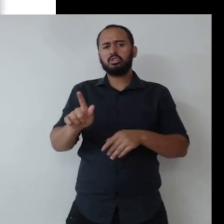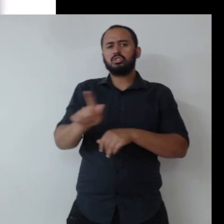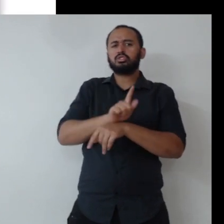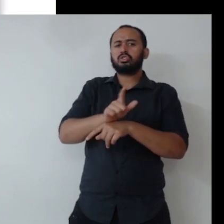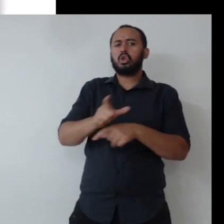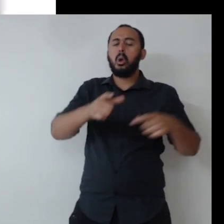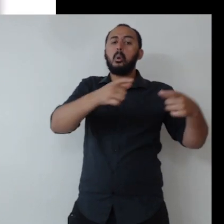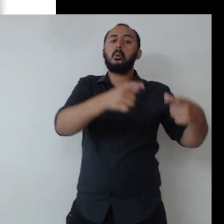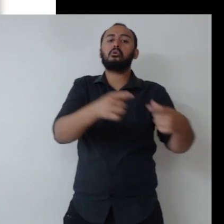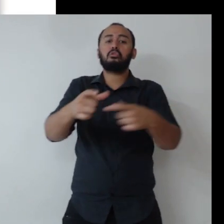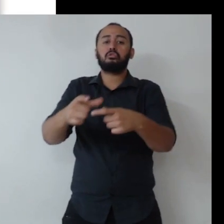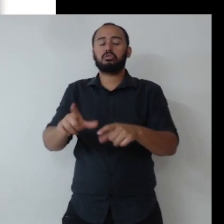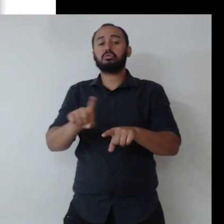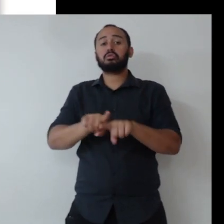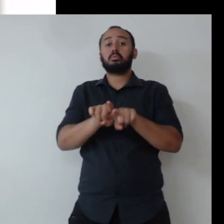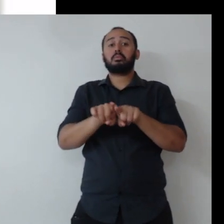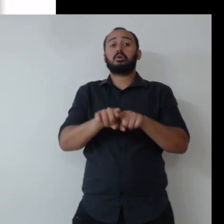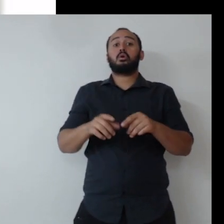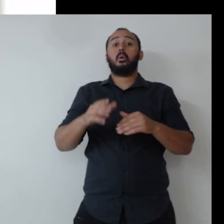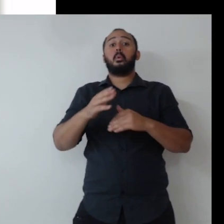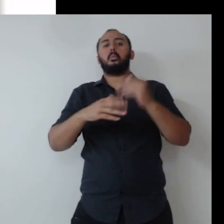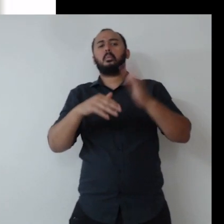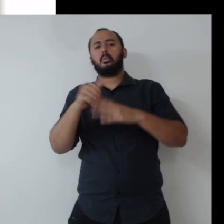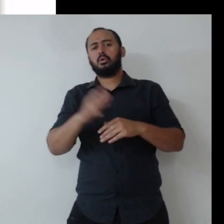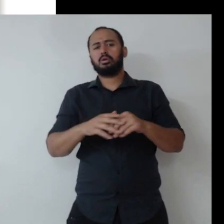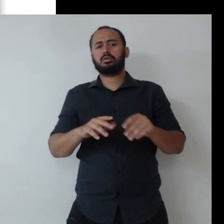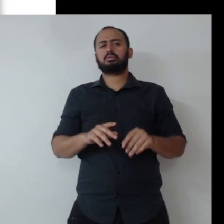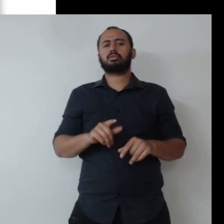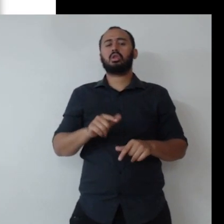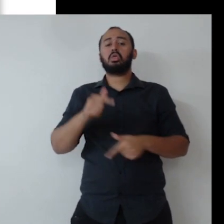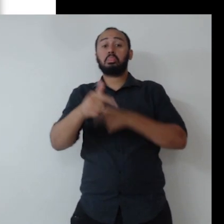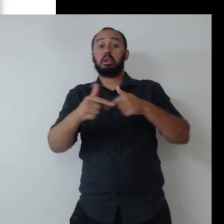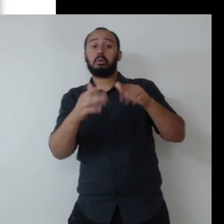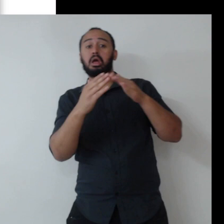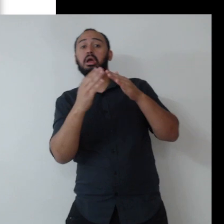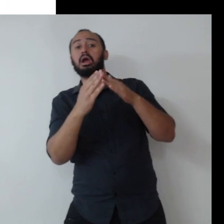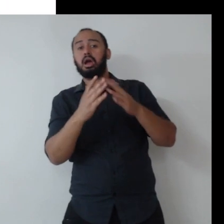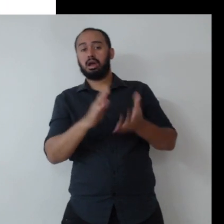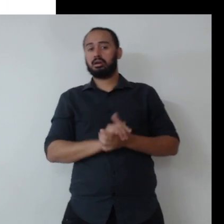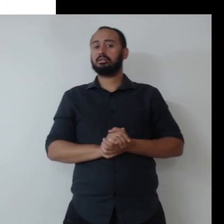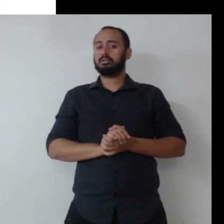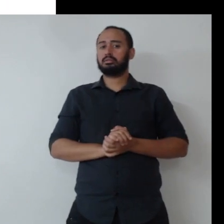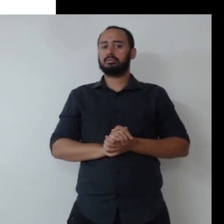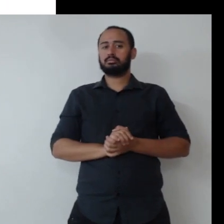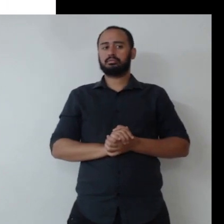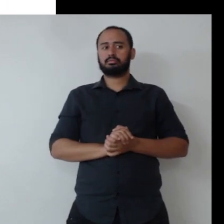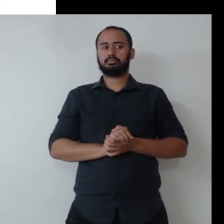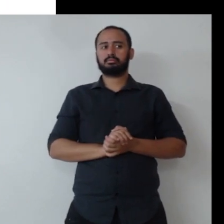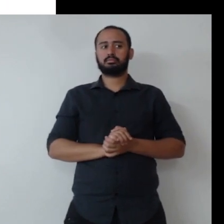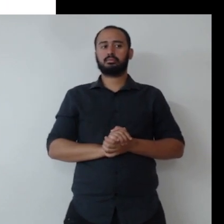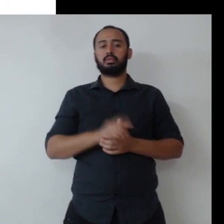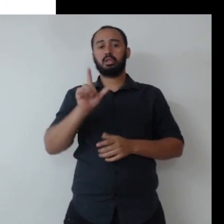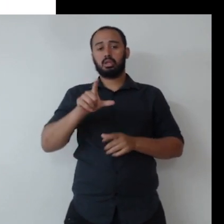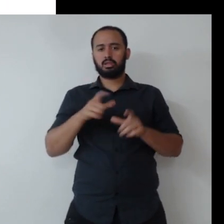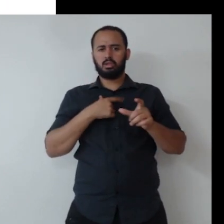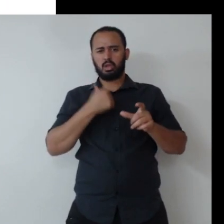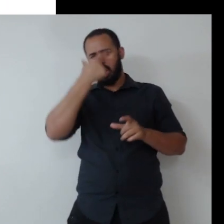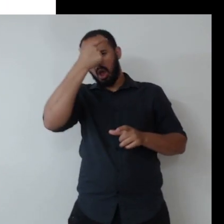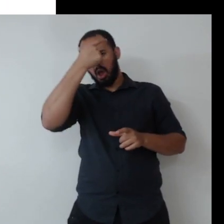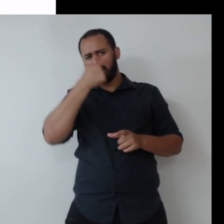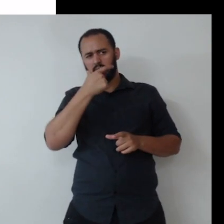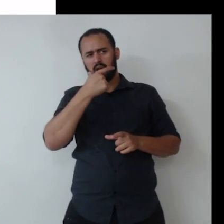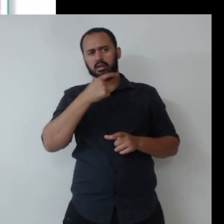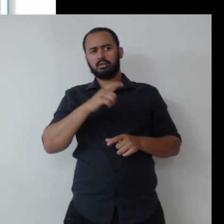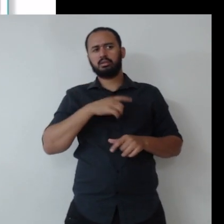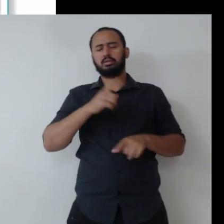espaços físicos, de infraestrutura, home office, call working, enfim. Essa é a carinha da resolução, depois